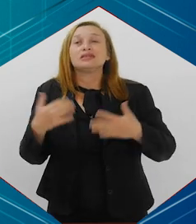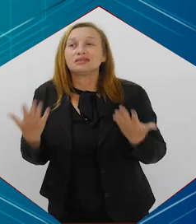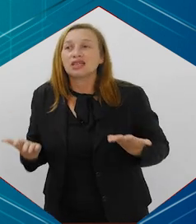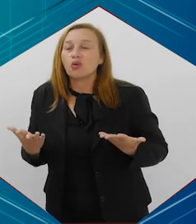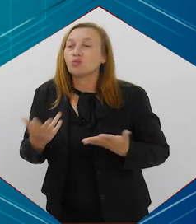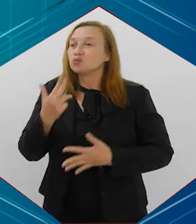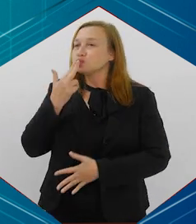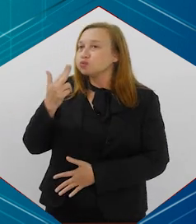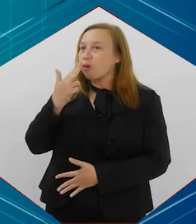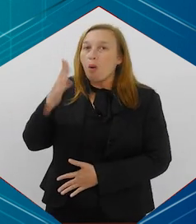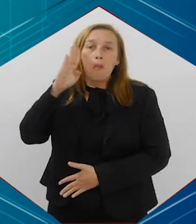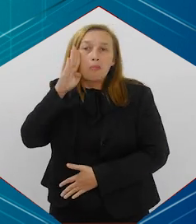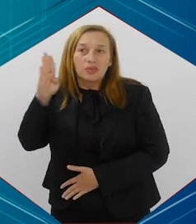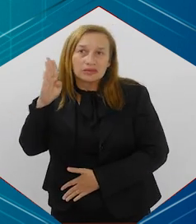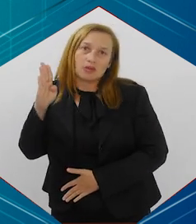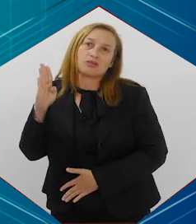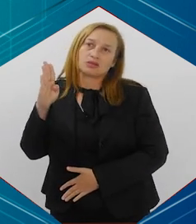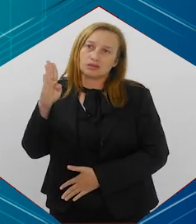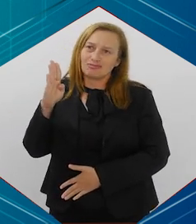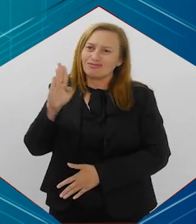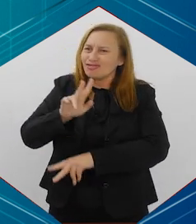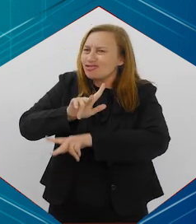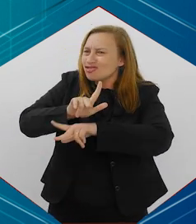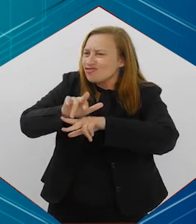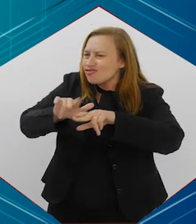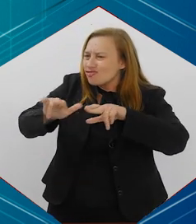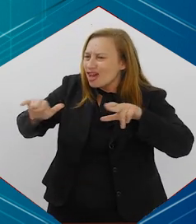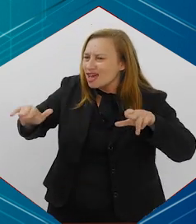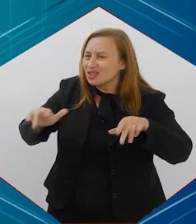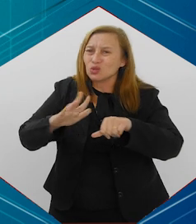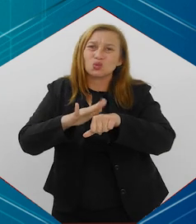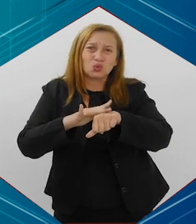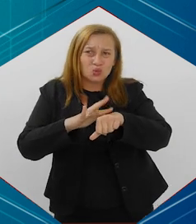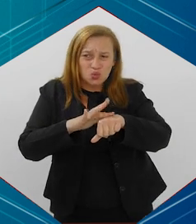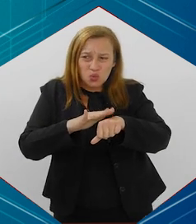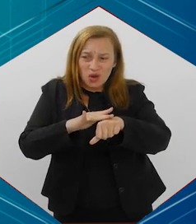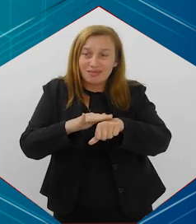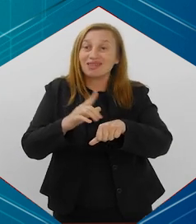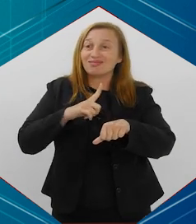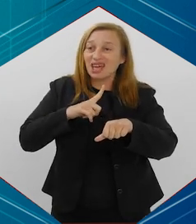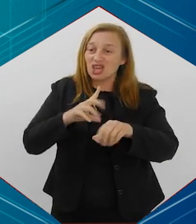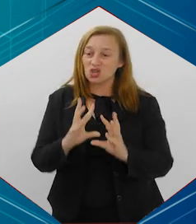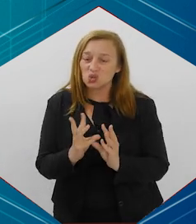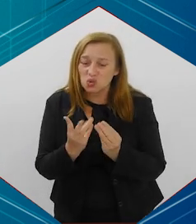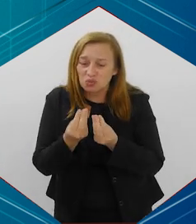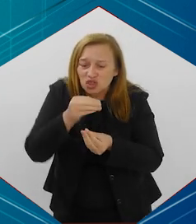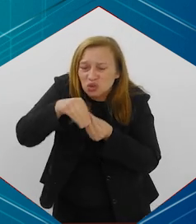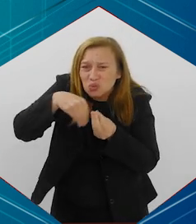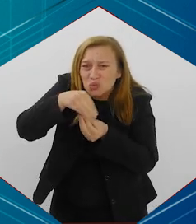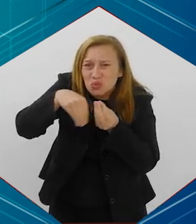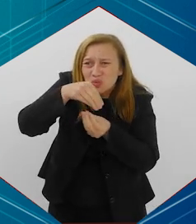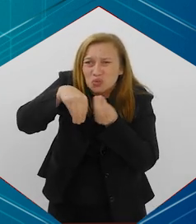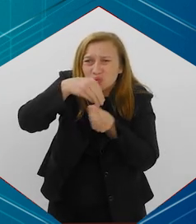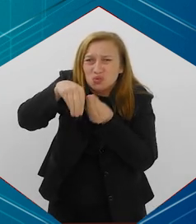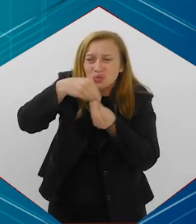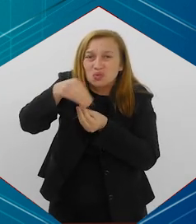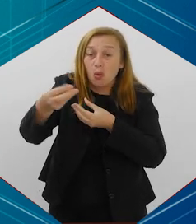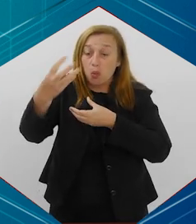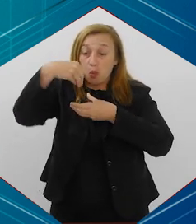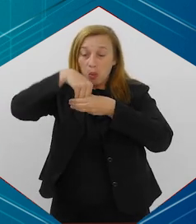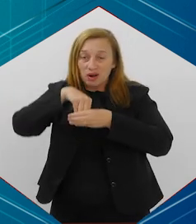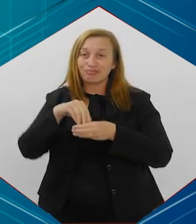Então, o cigarro, principalmente, ele gera diversas lesões, né? Ele tem várias substâncias lesivas ali, né?